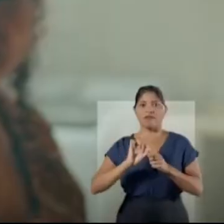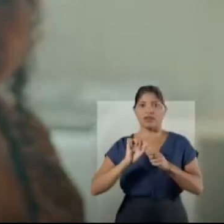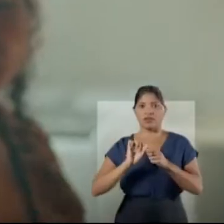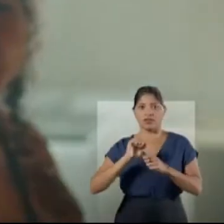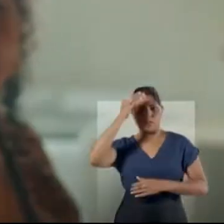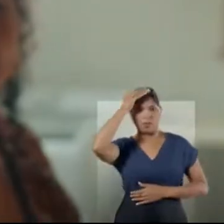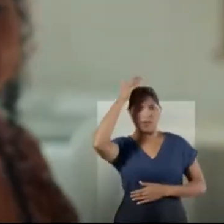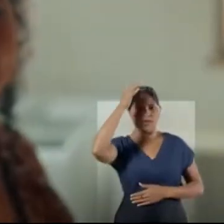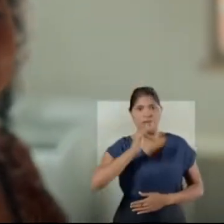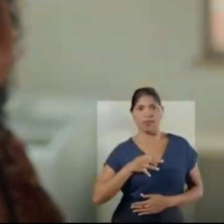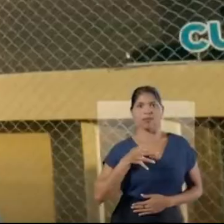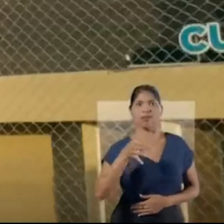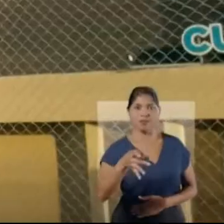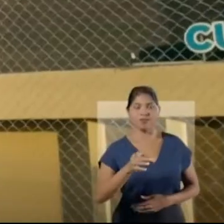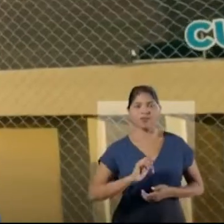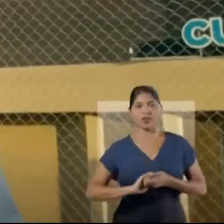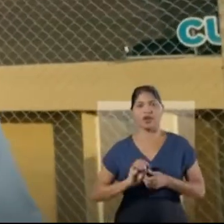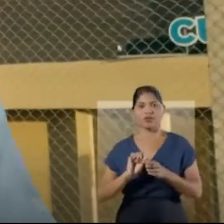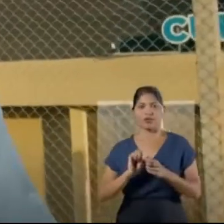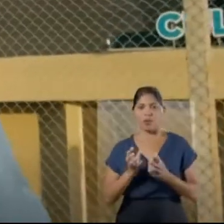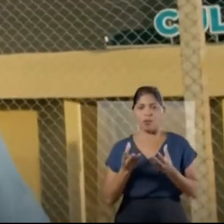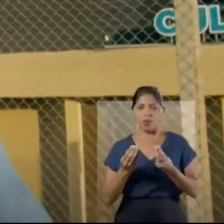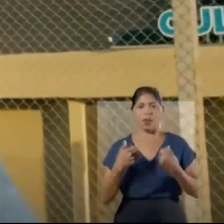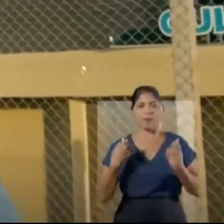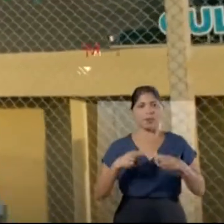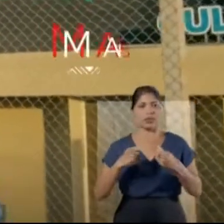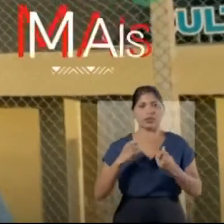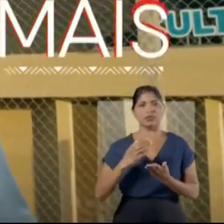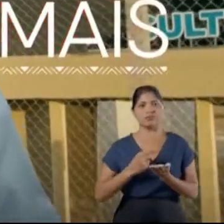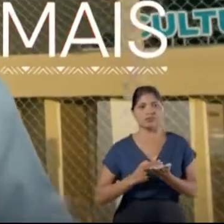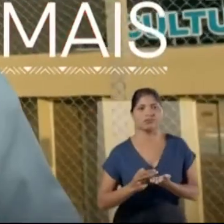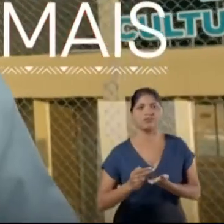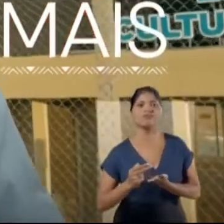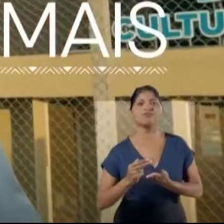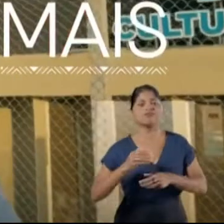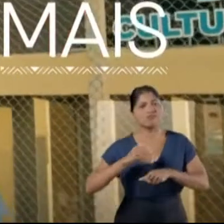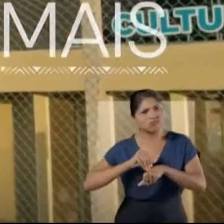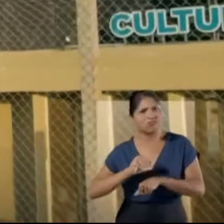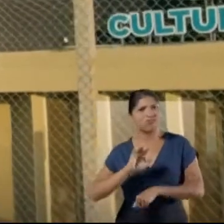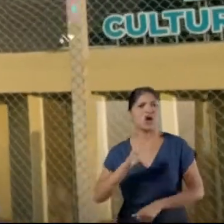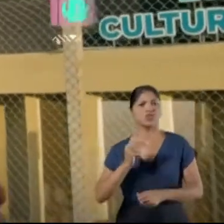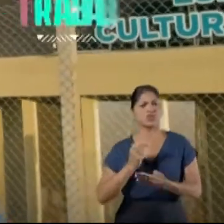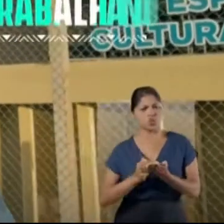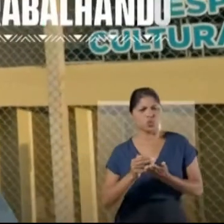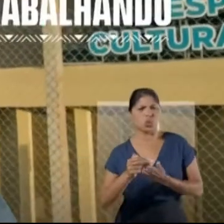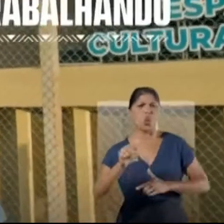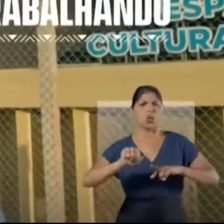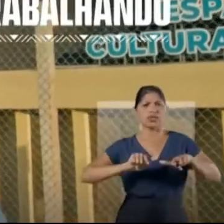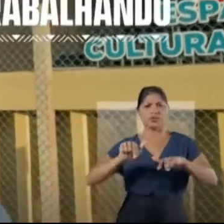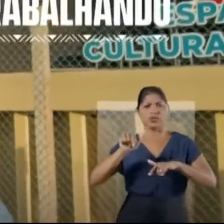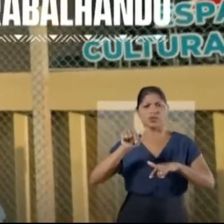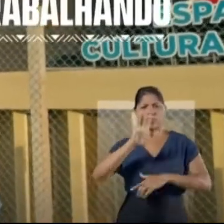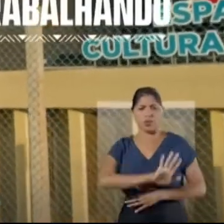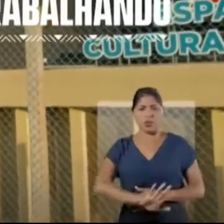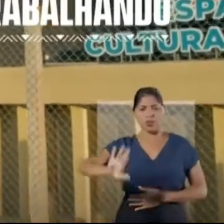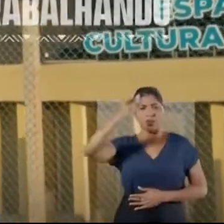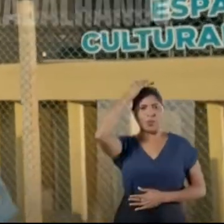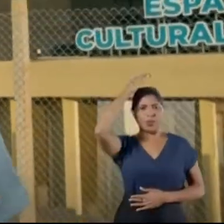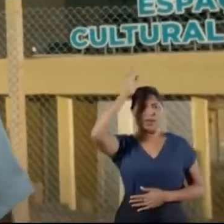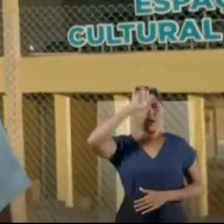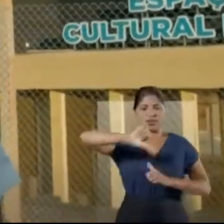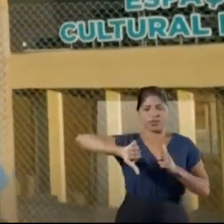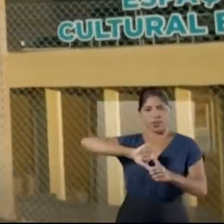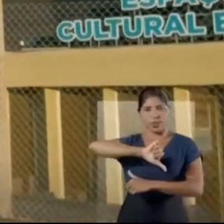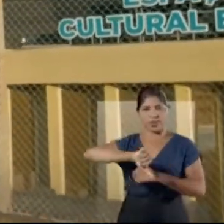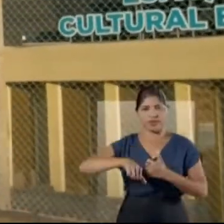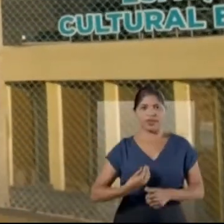Preparando o Pará para o futuro. Fizemos muito. Nós precisamos avançar ainda mais. Continuar trabalhando por todo o Pará.